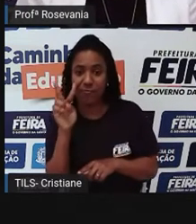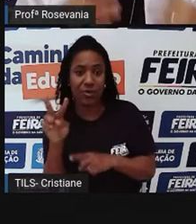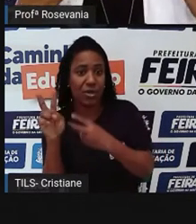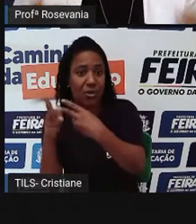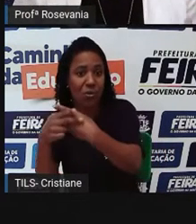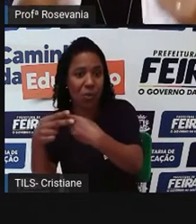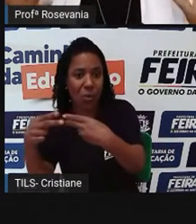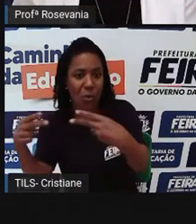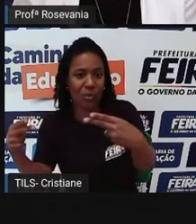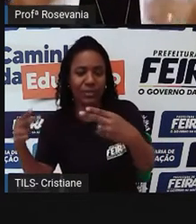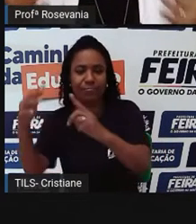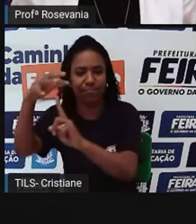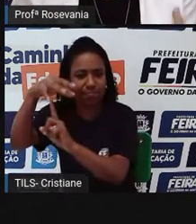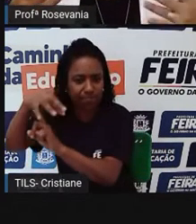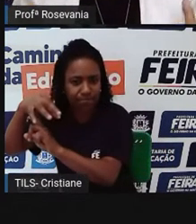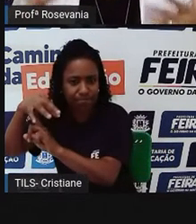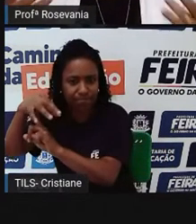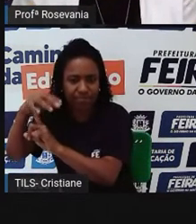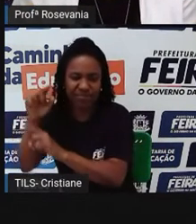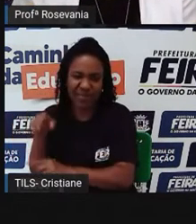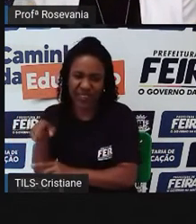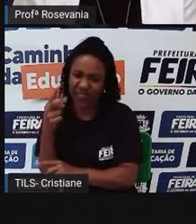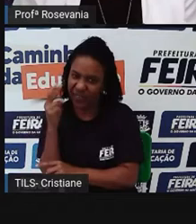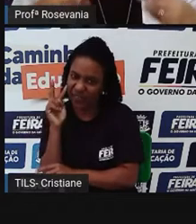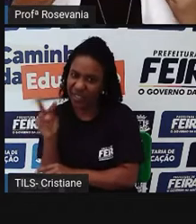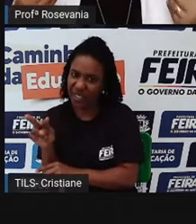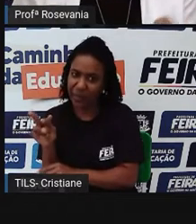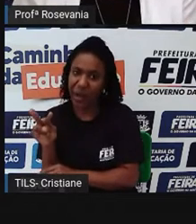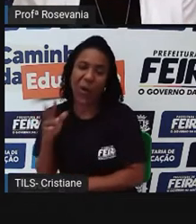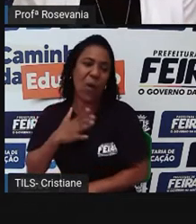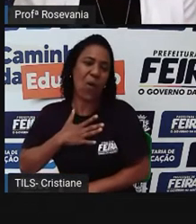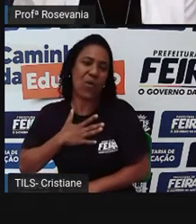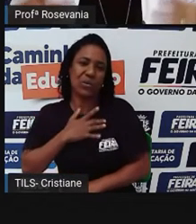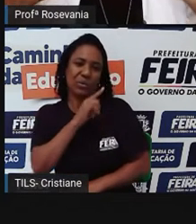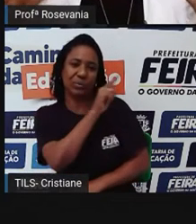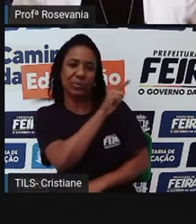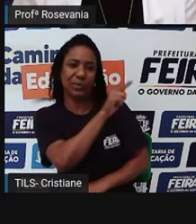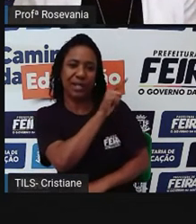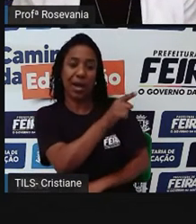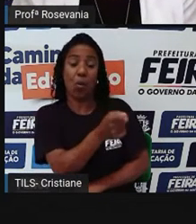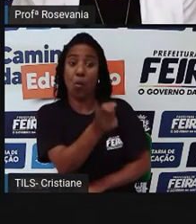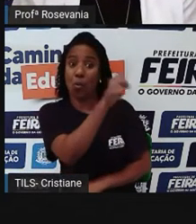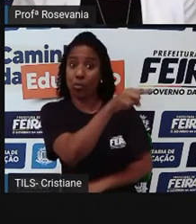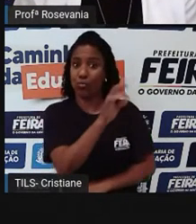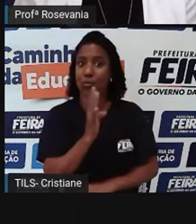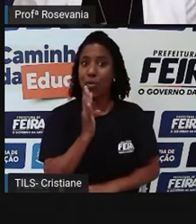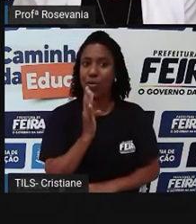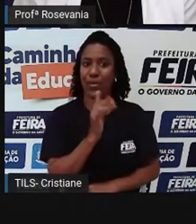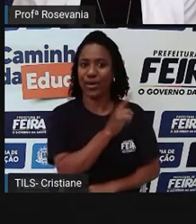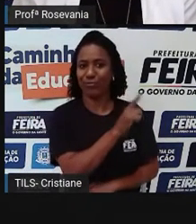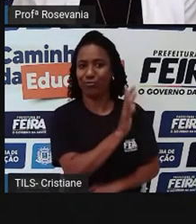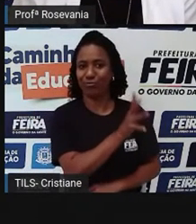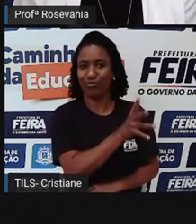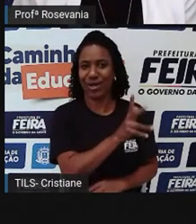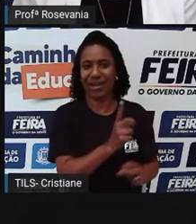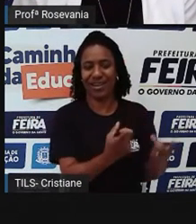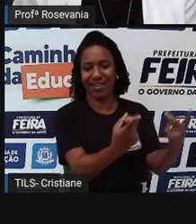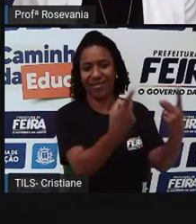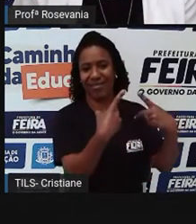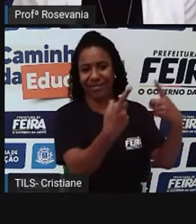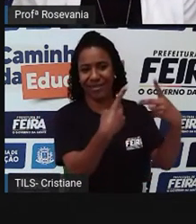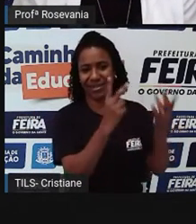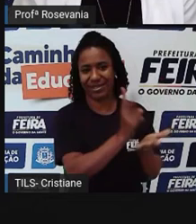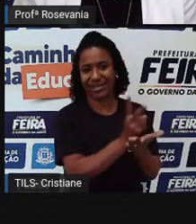mas você só querer comprar naquela mesma barraca, porque tem aquele vendedor, tem aqueles clientes ali, então gera essa